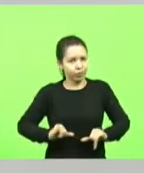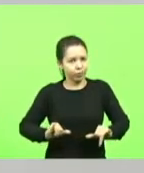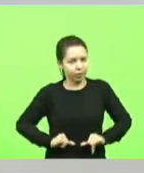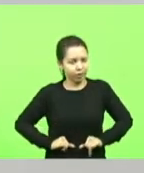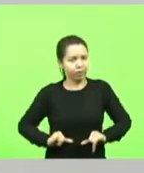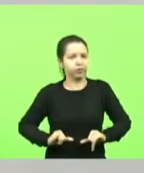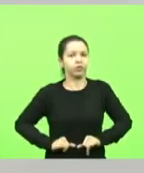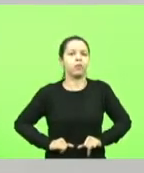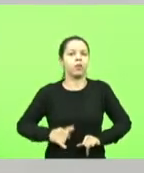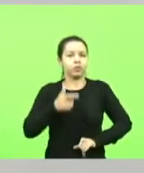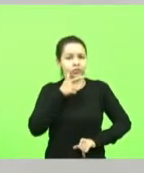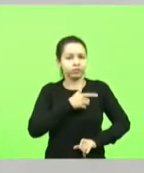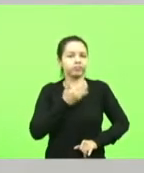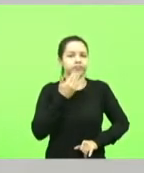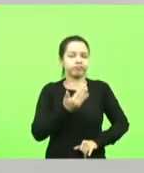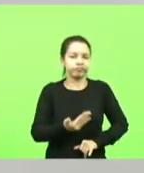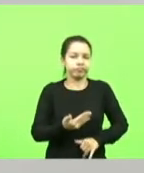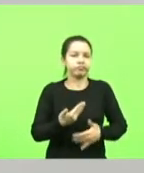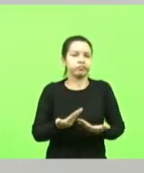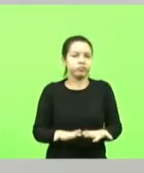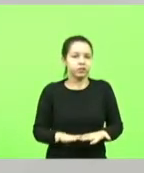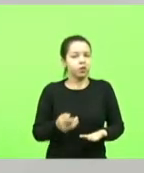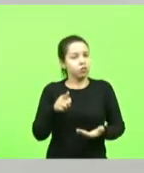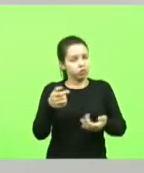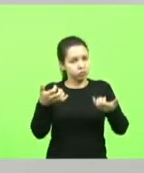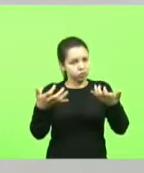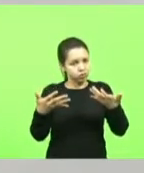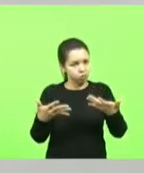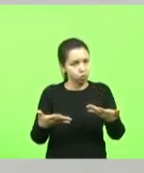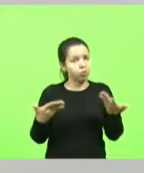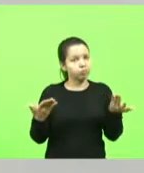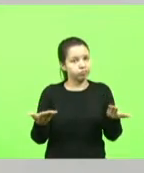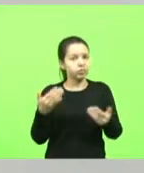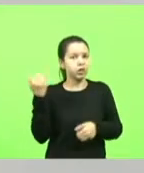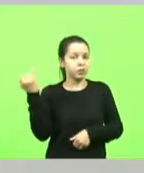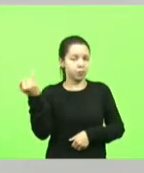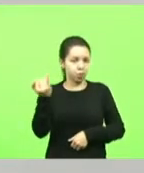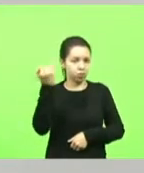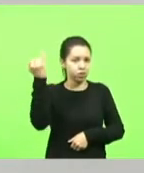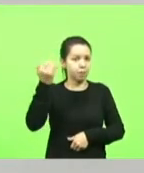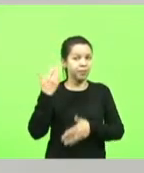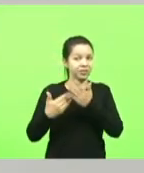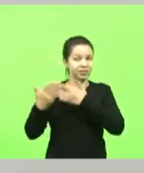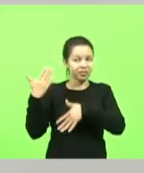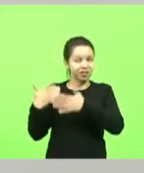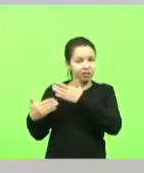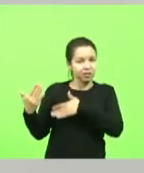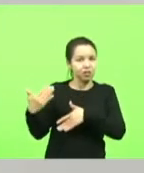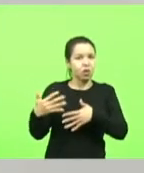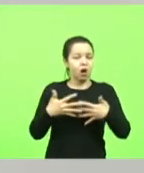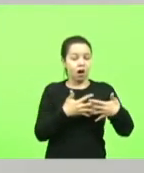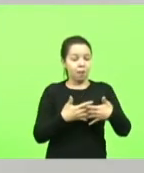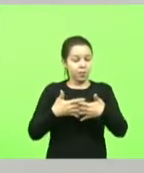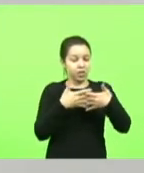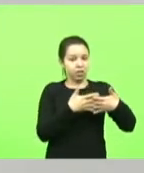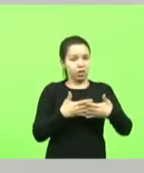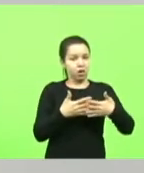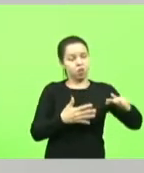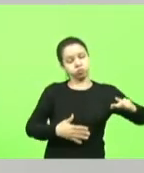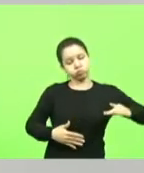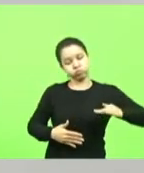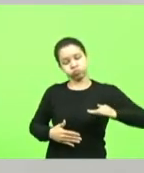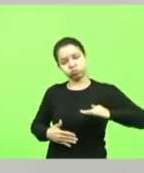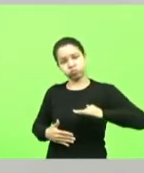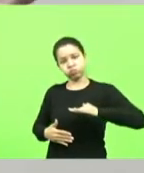como Vossa Excelência disse muito importante antes eles passavam com um caminhão e jogavam de pá